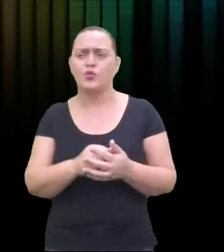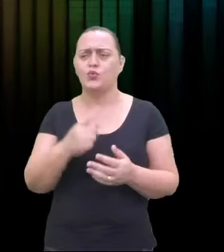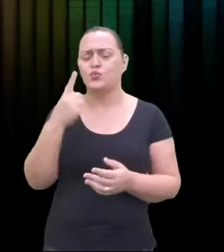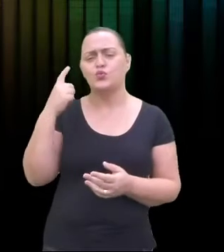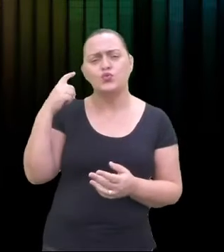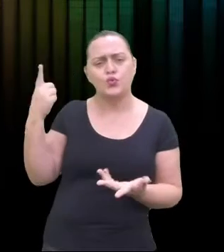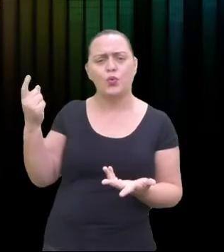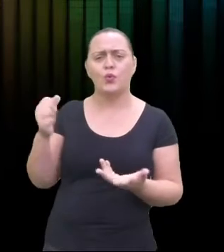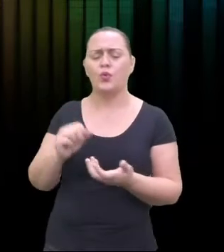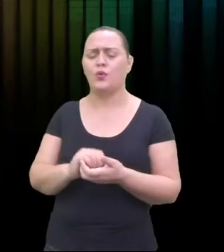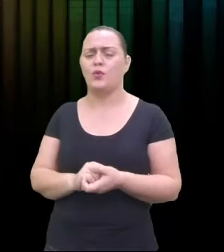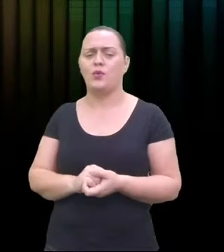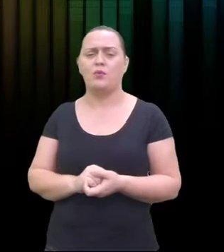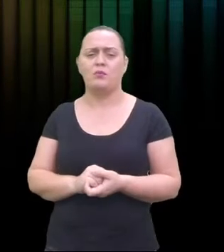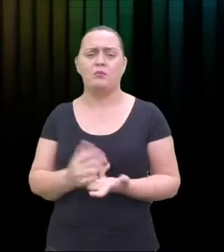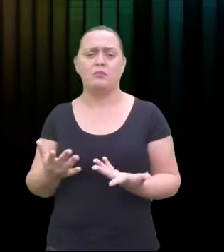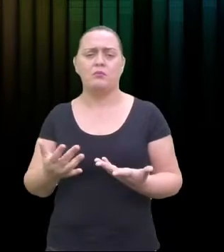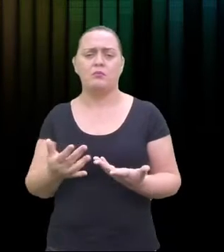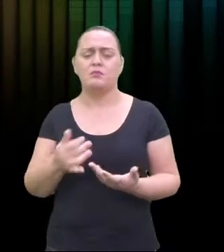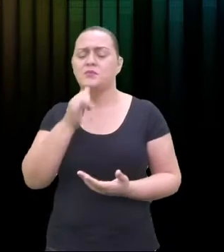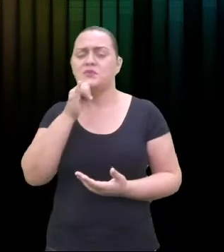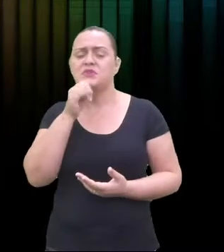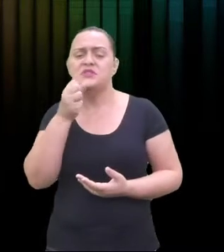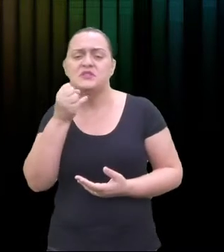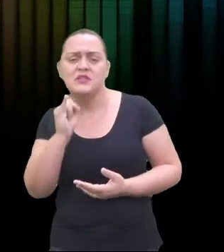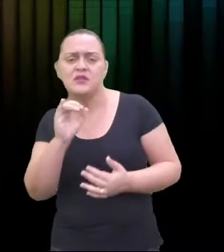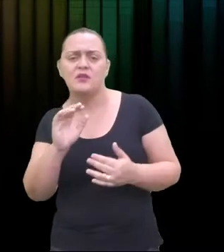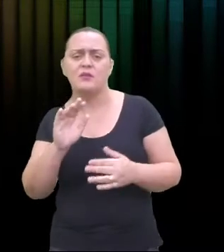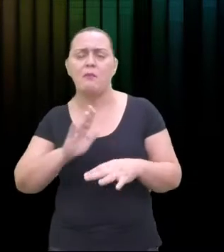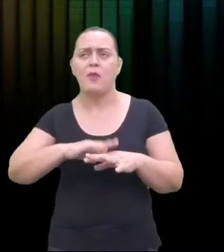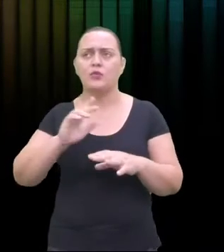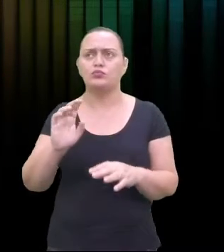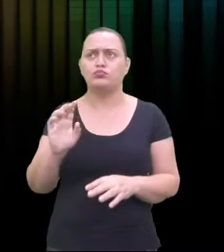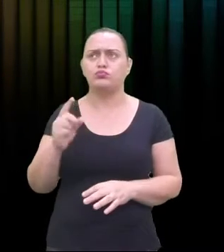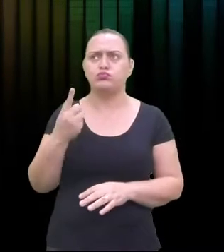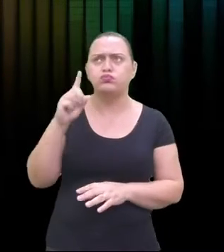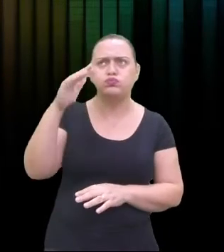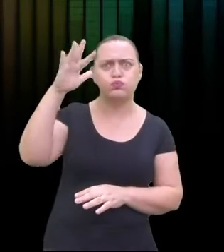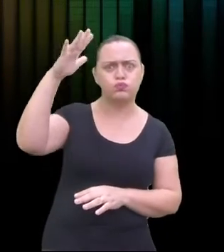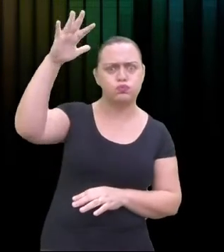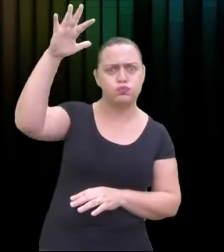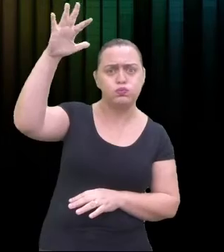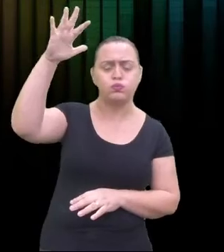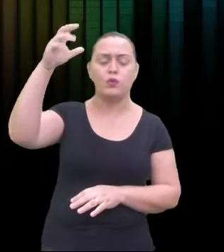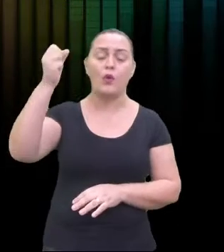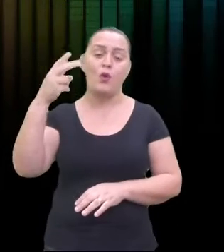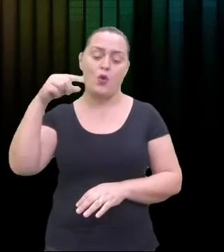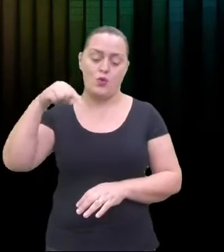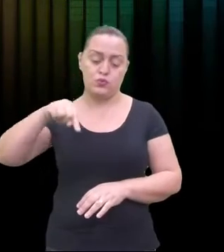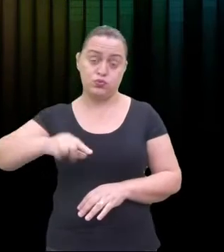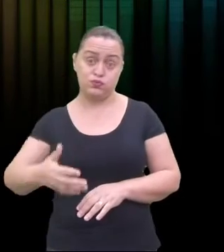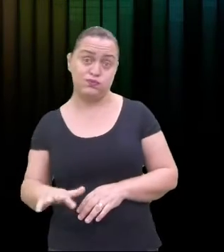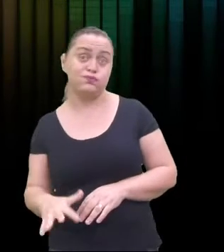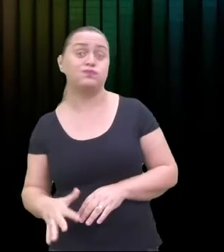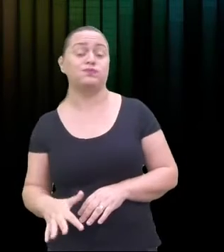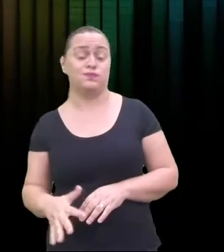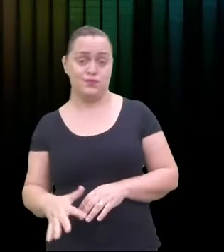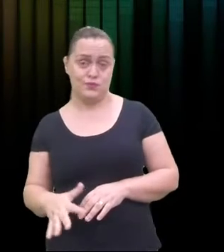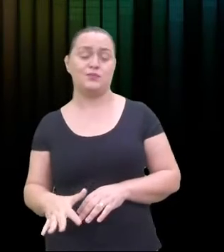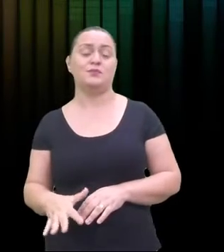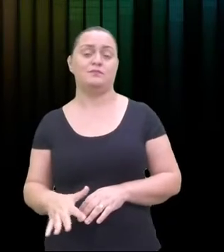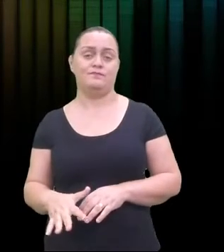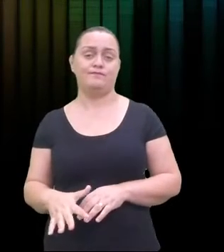diferenciar quais instrumentos que foram usados ali, né? Se a gente tiver uma boa audição afinada para a música.